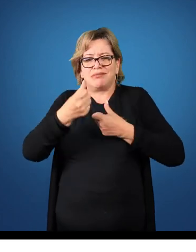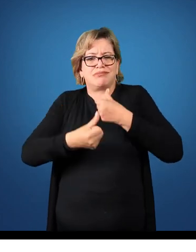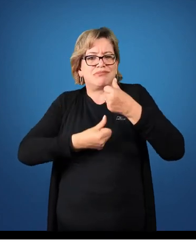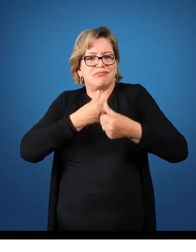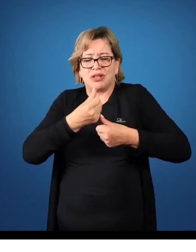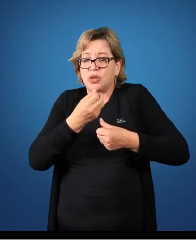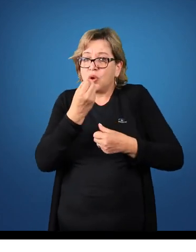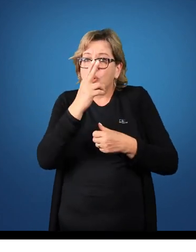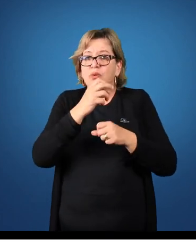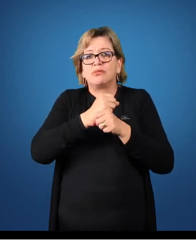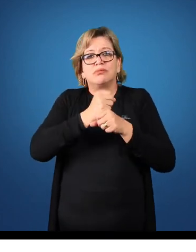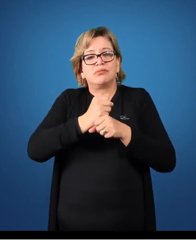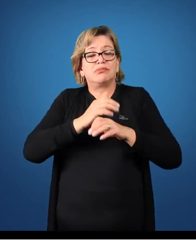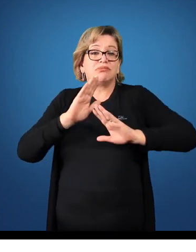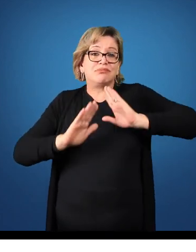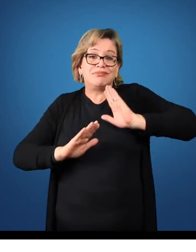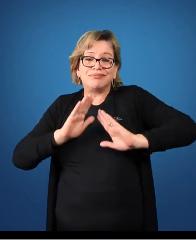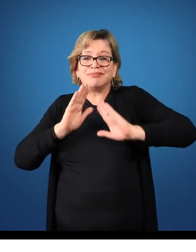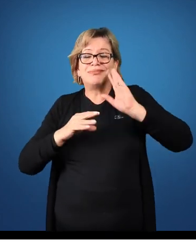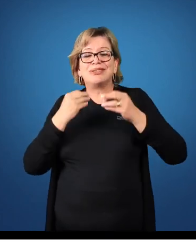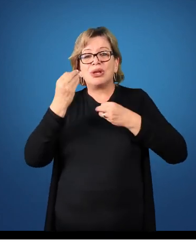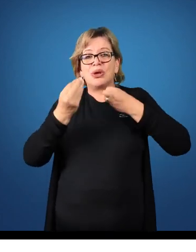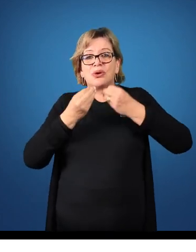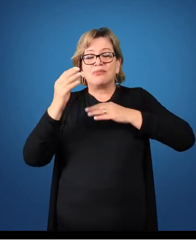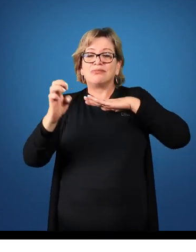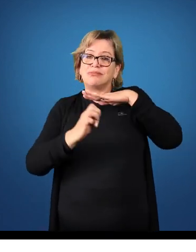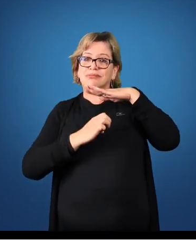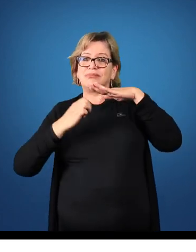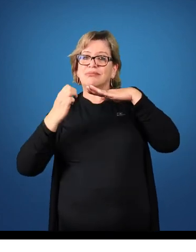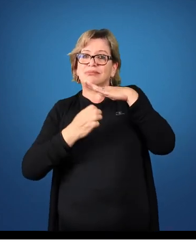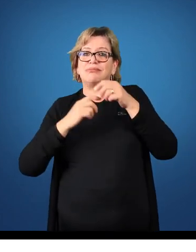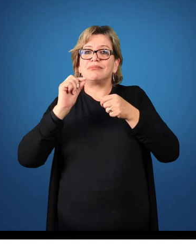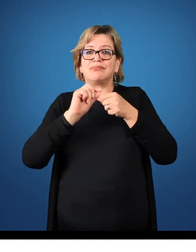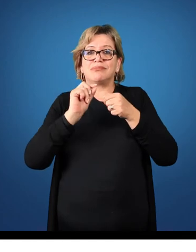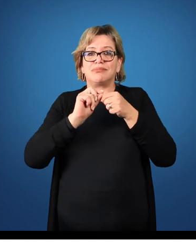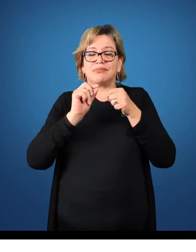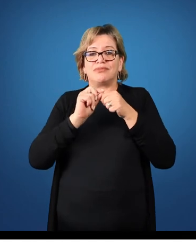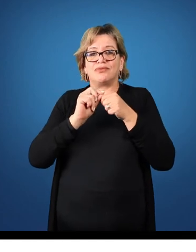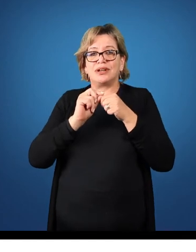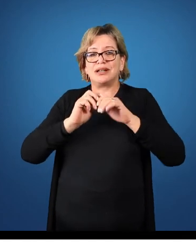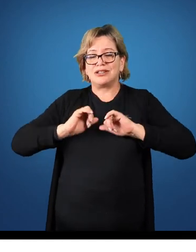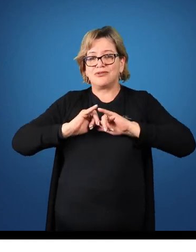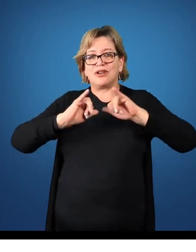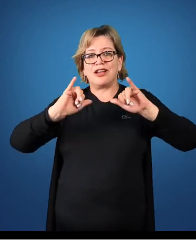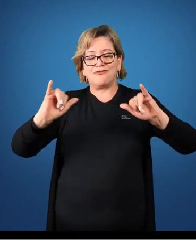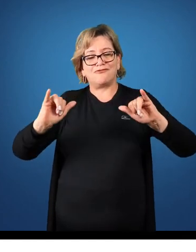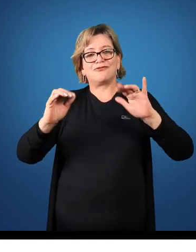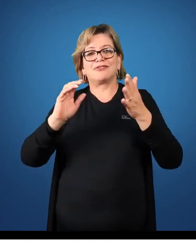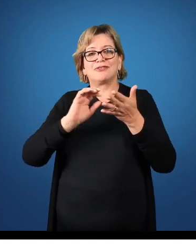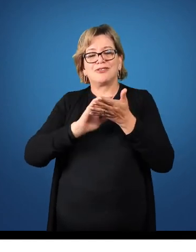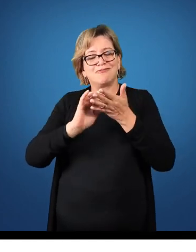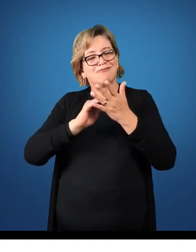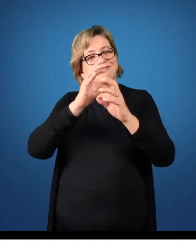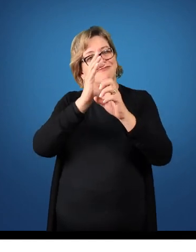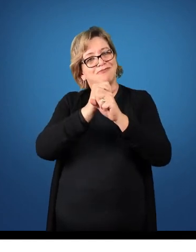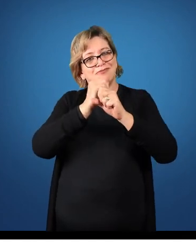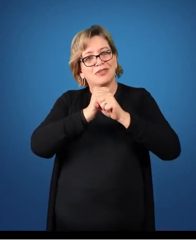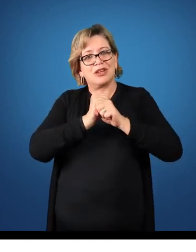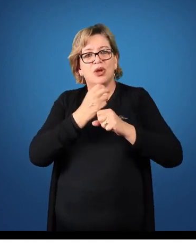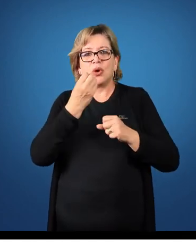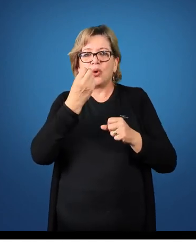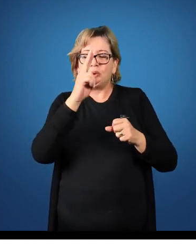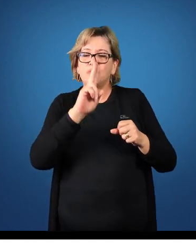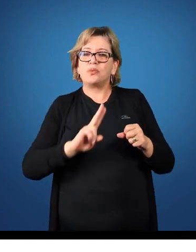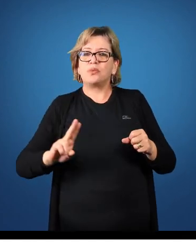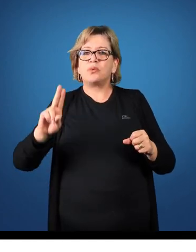ou ano, dependendo da forma com que a empresa faça a sua divulgação das informações ou a